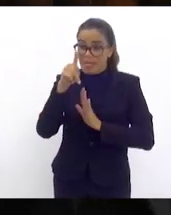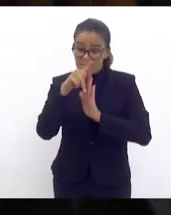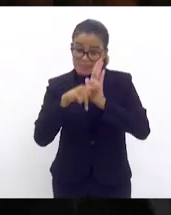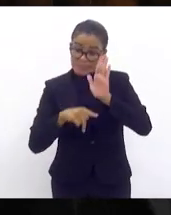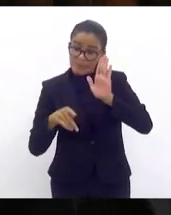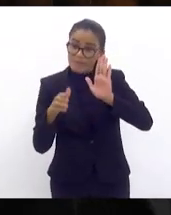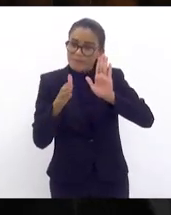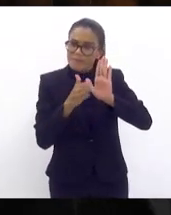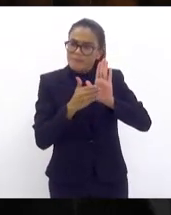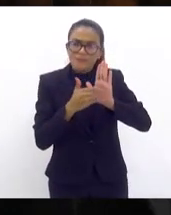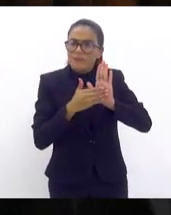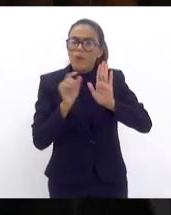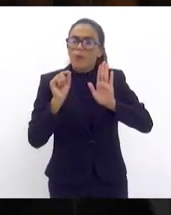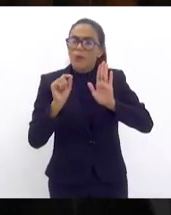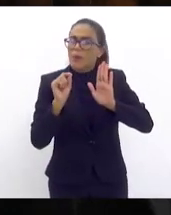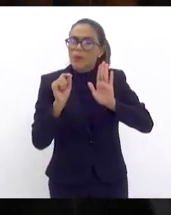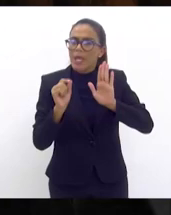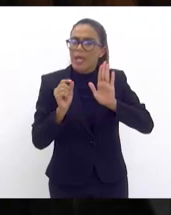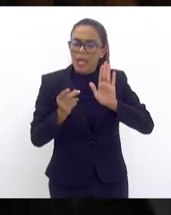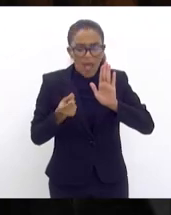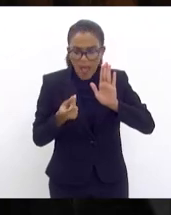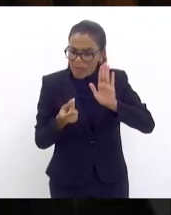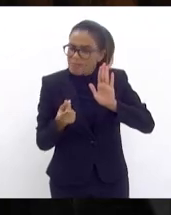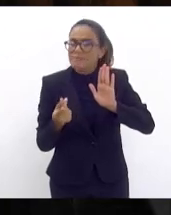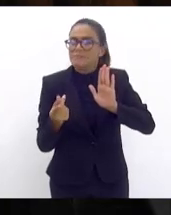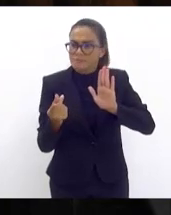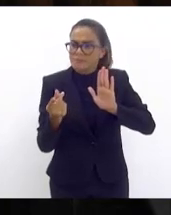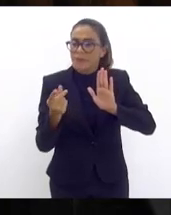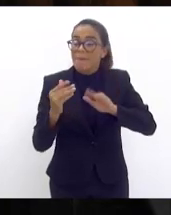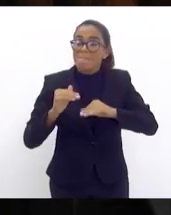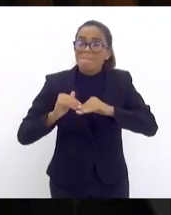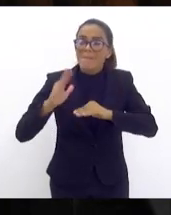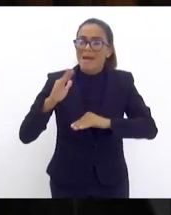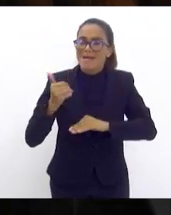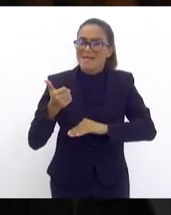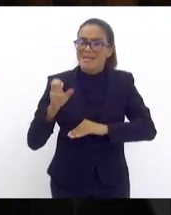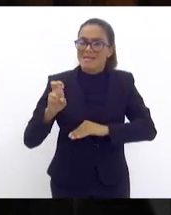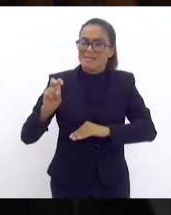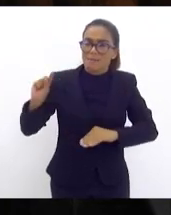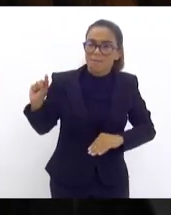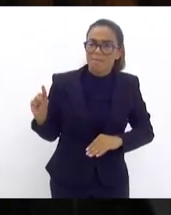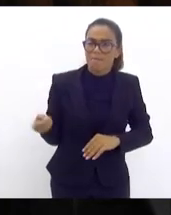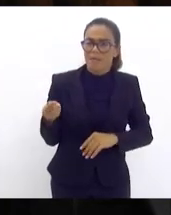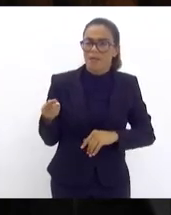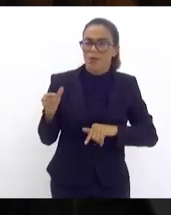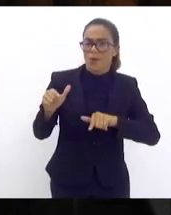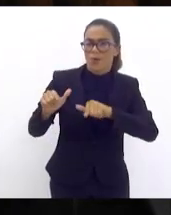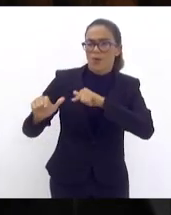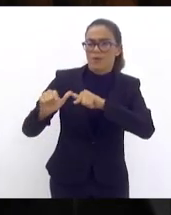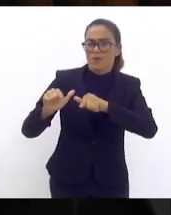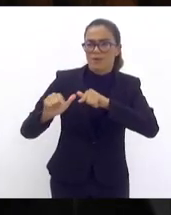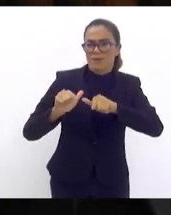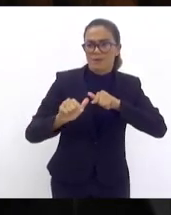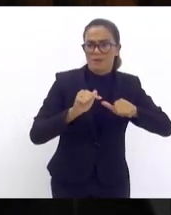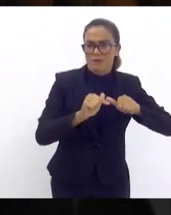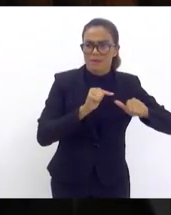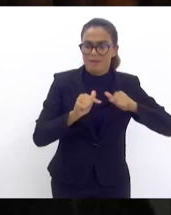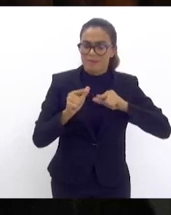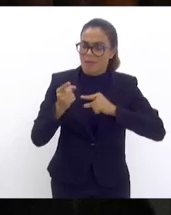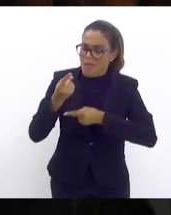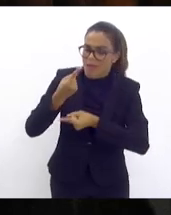objetivo a manutenção de mais de 15 mil empregos em Petrópolis e a recuperação